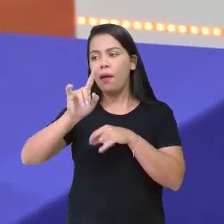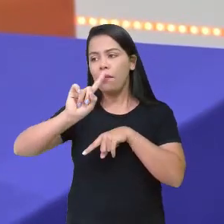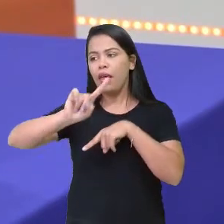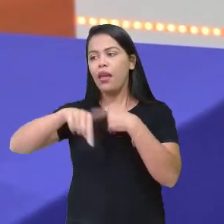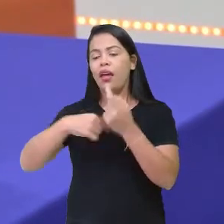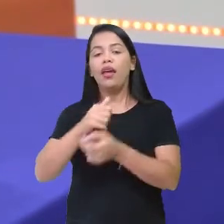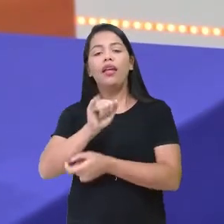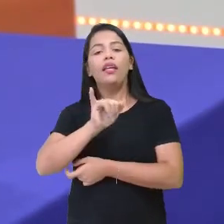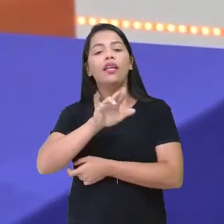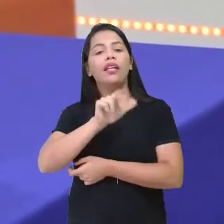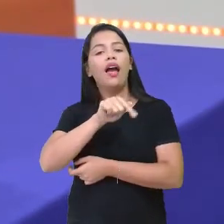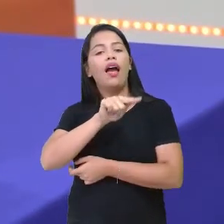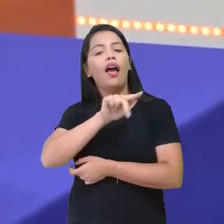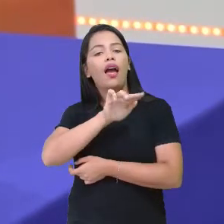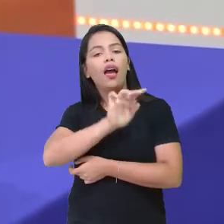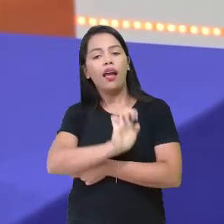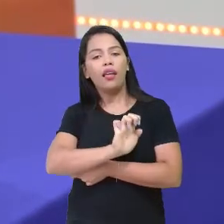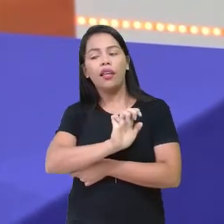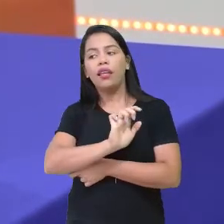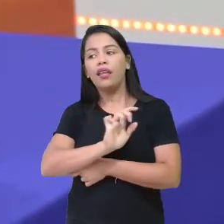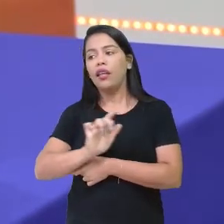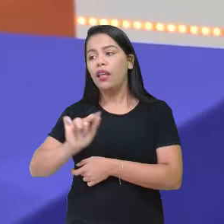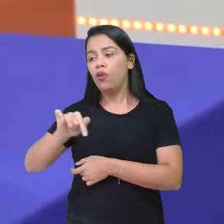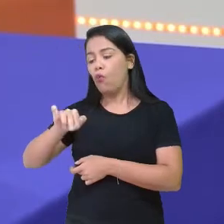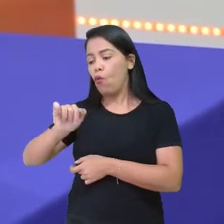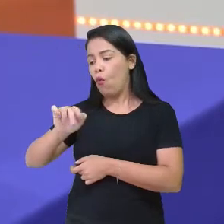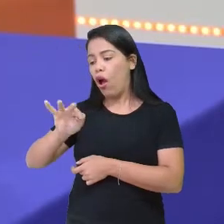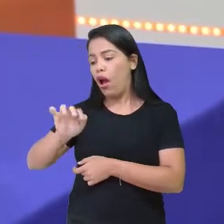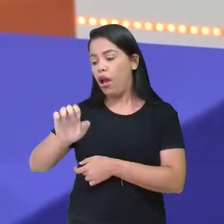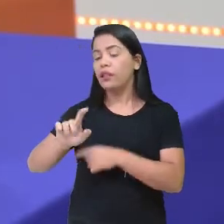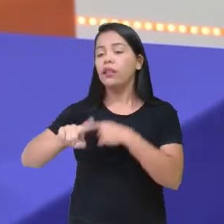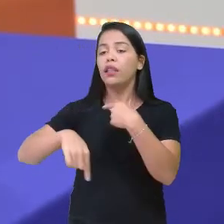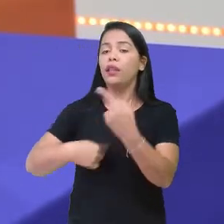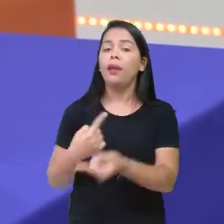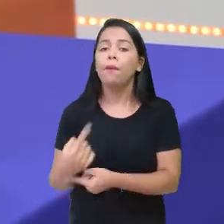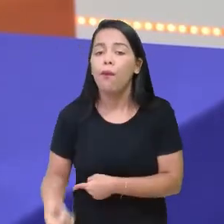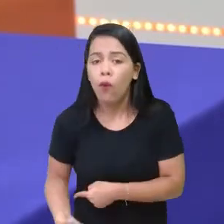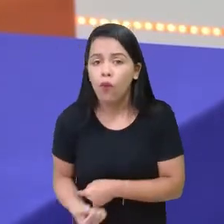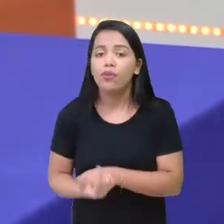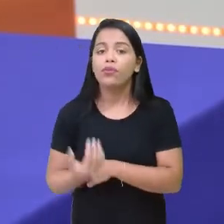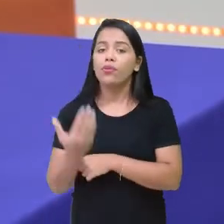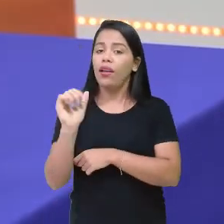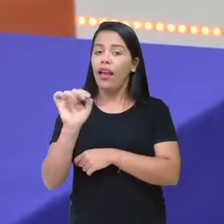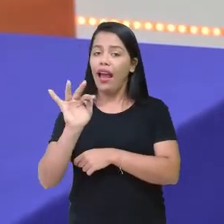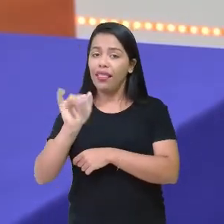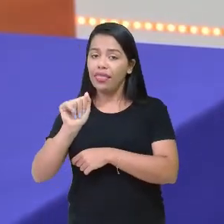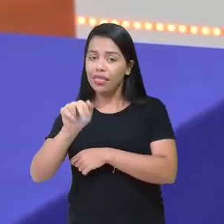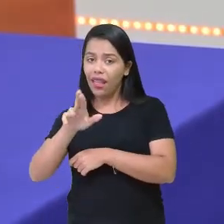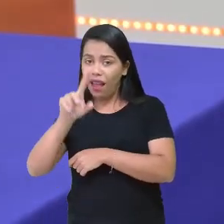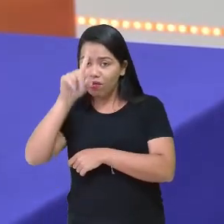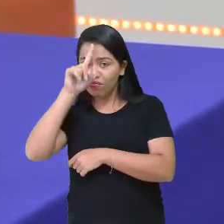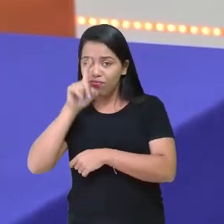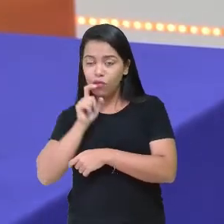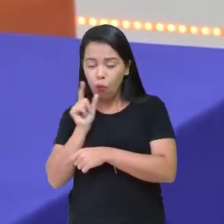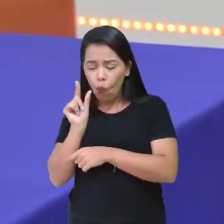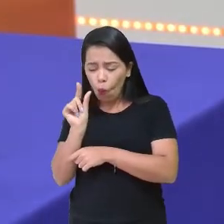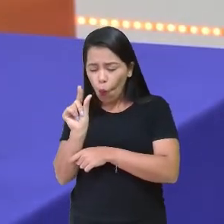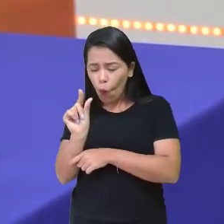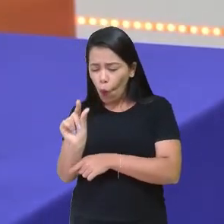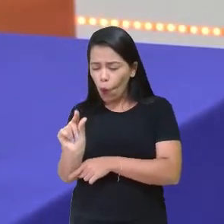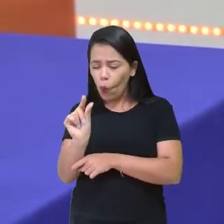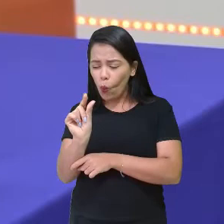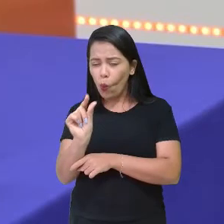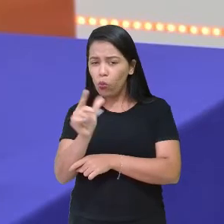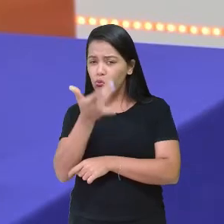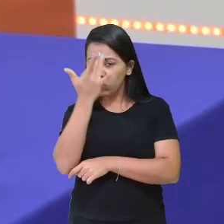Iraque, tem o Kuwait e o Catar bem pequenininho aqui, ó. Não sei se dá para ver. Mas